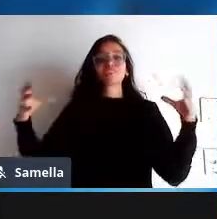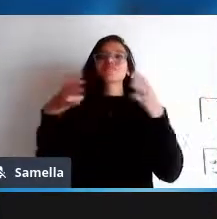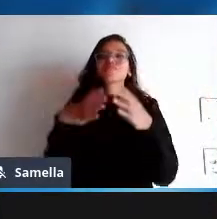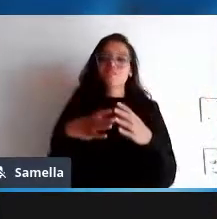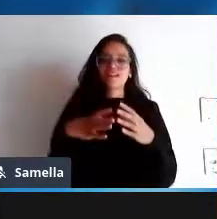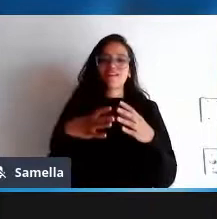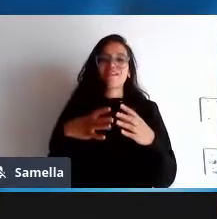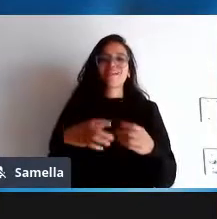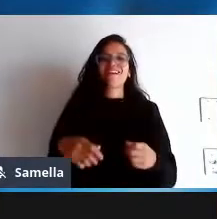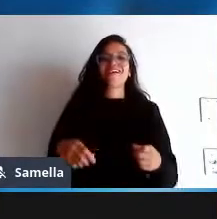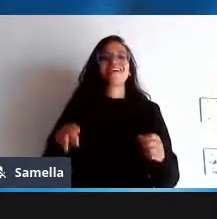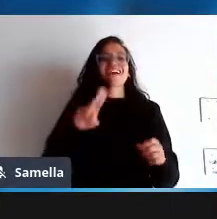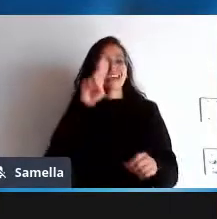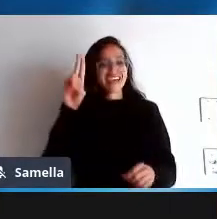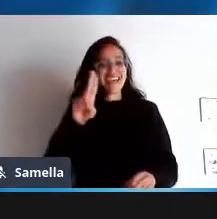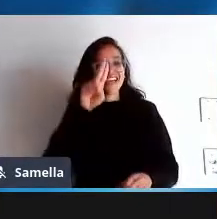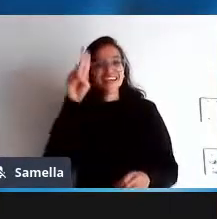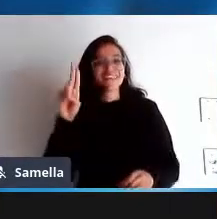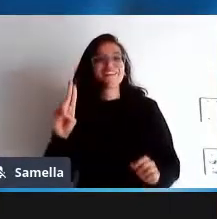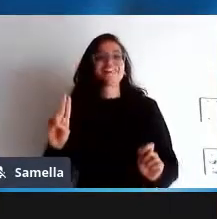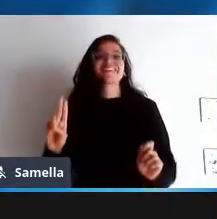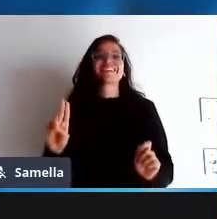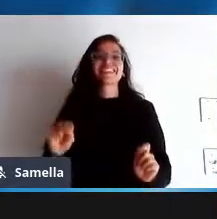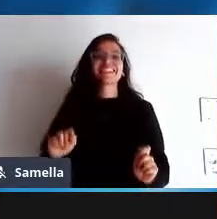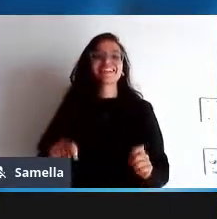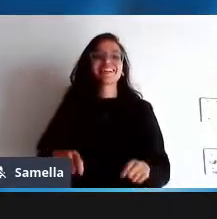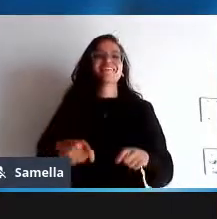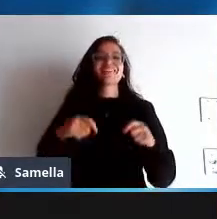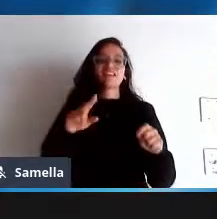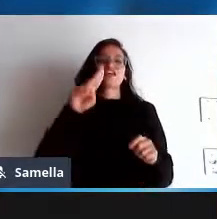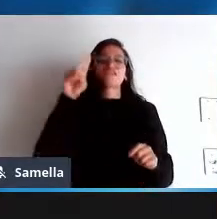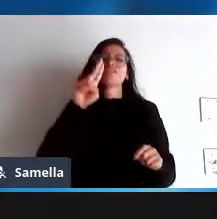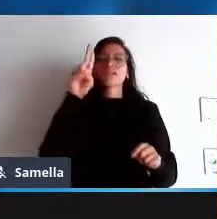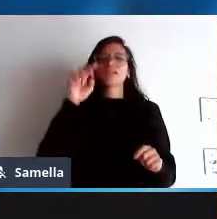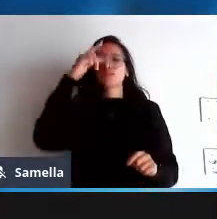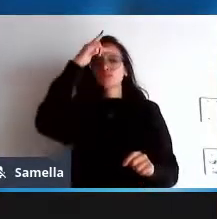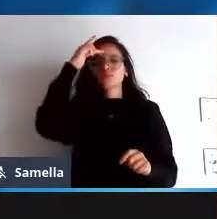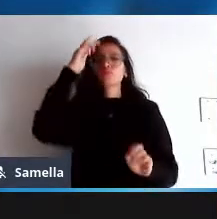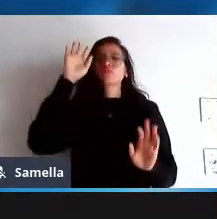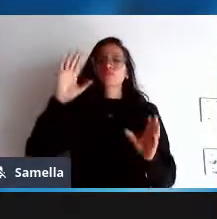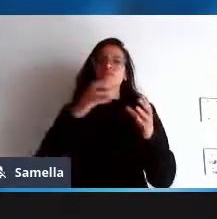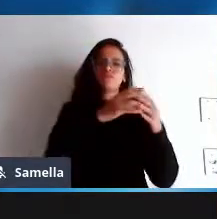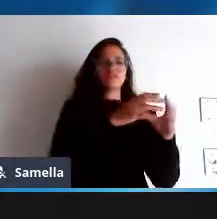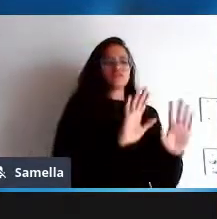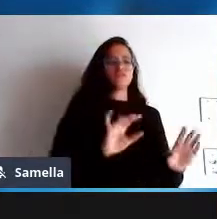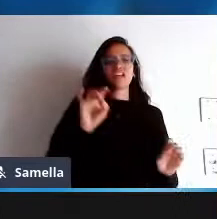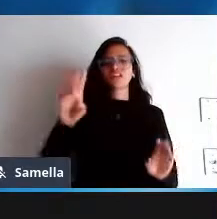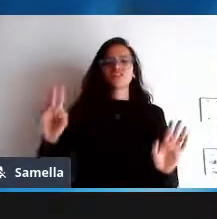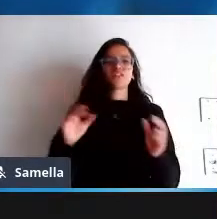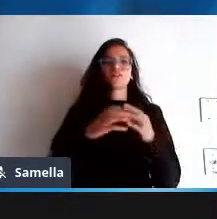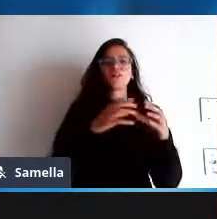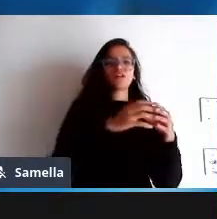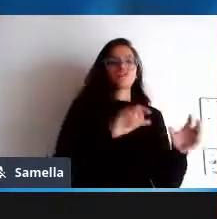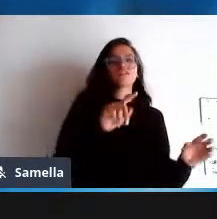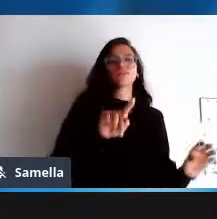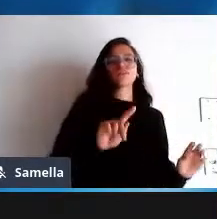usuário a comunidade não digo usuário individualmente falando de comunidade tem que estar inserido ali